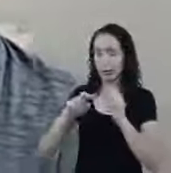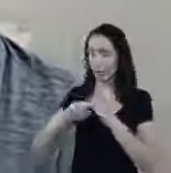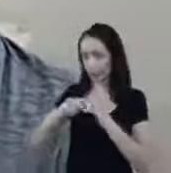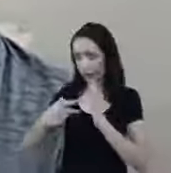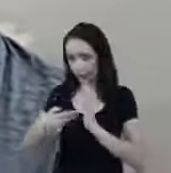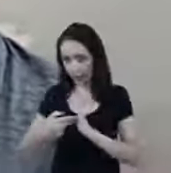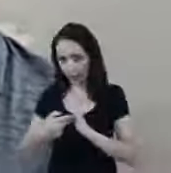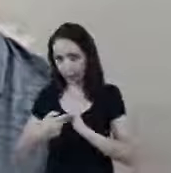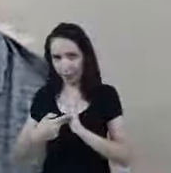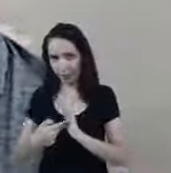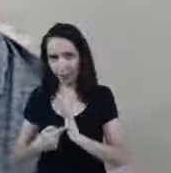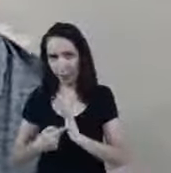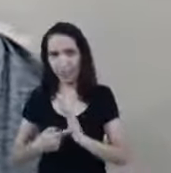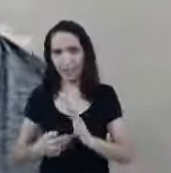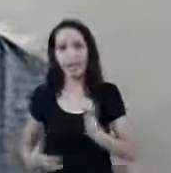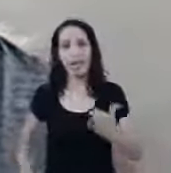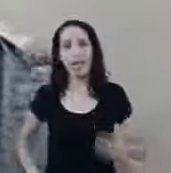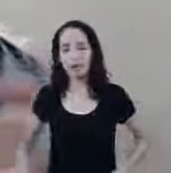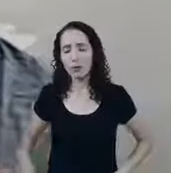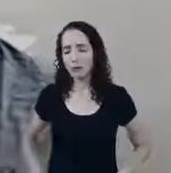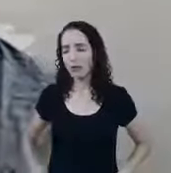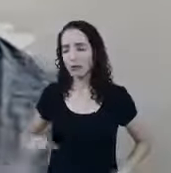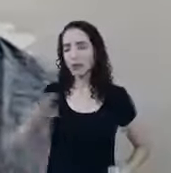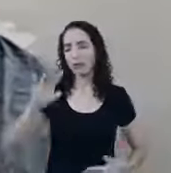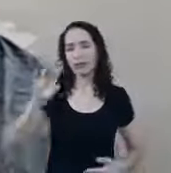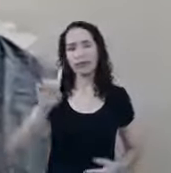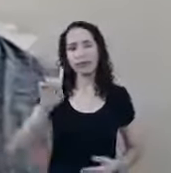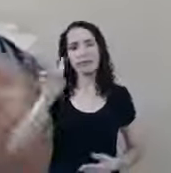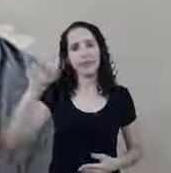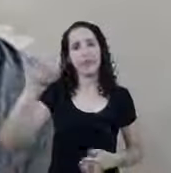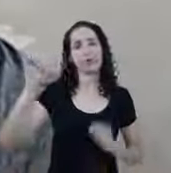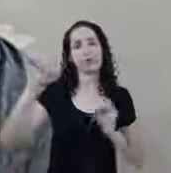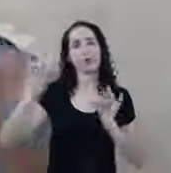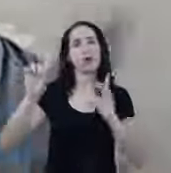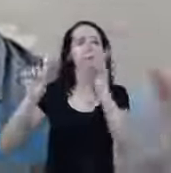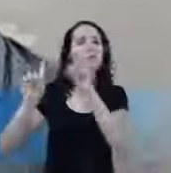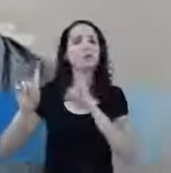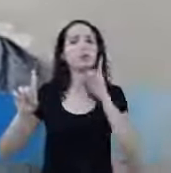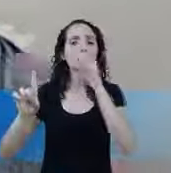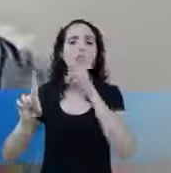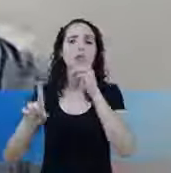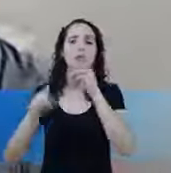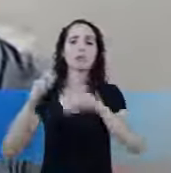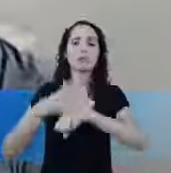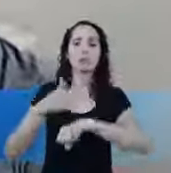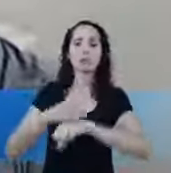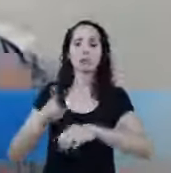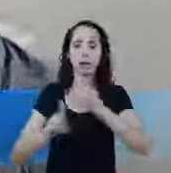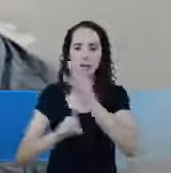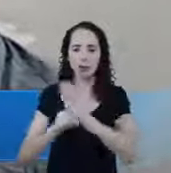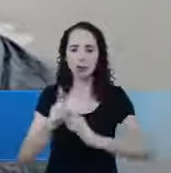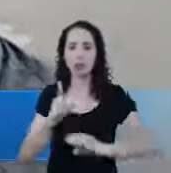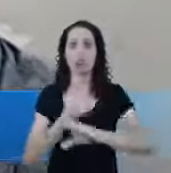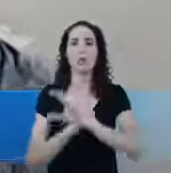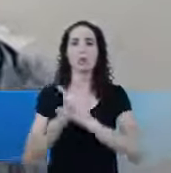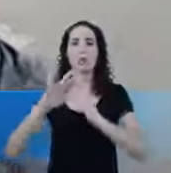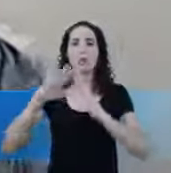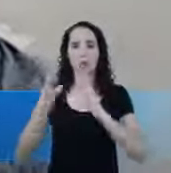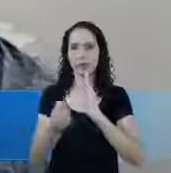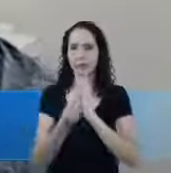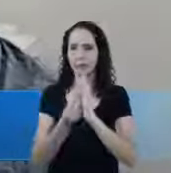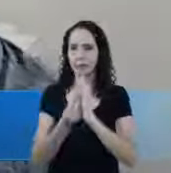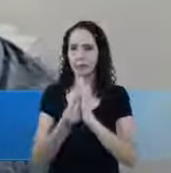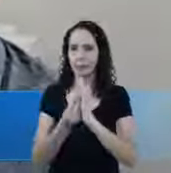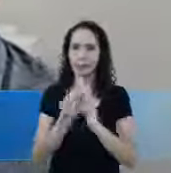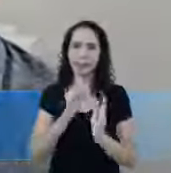que Estou perdoado Só serve a Deus Se for no domingo Se for no culto Se tiver o templo físico E se tiver um